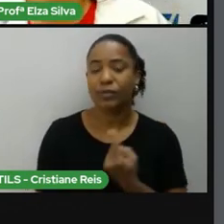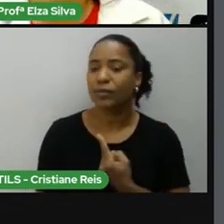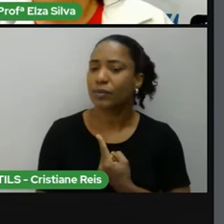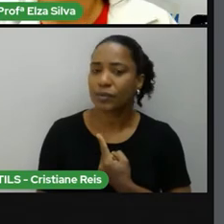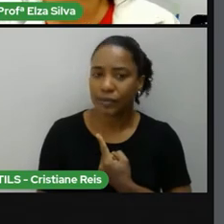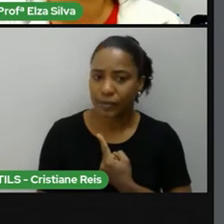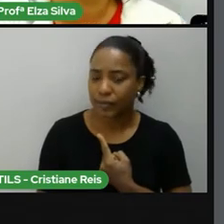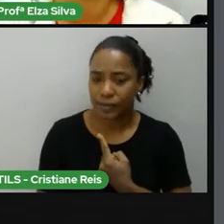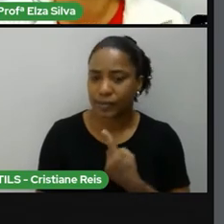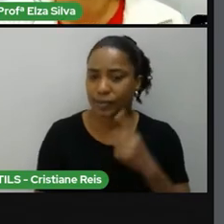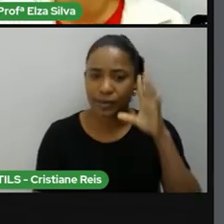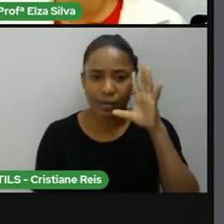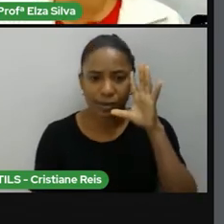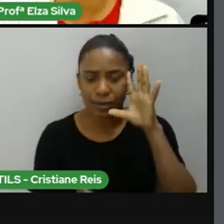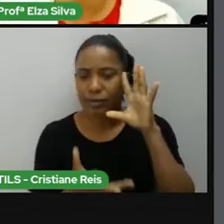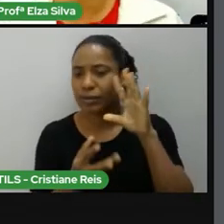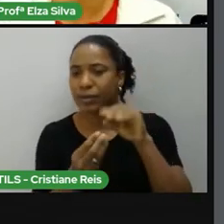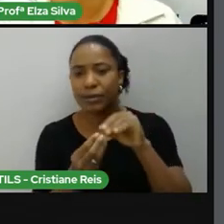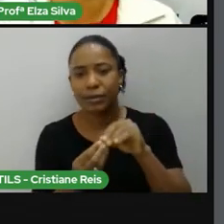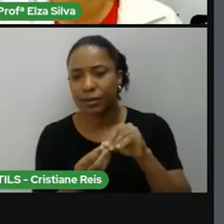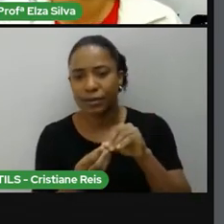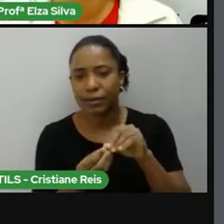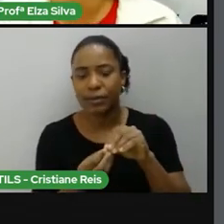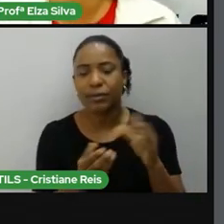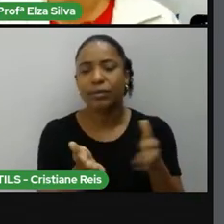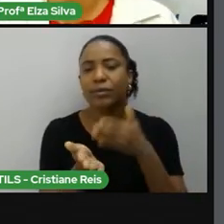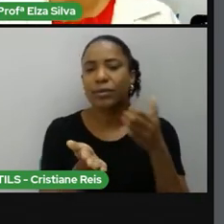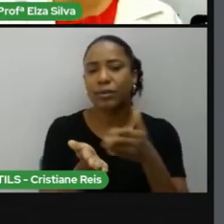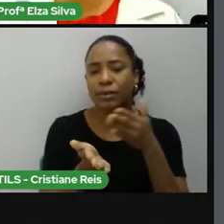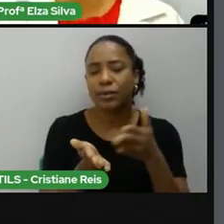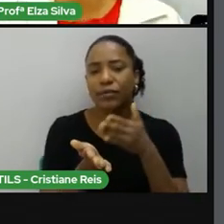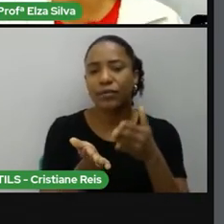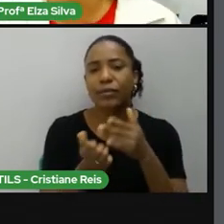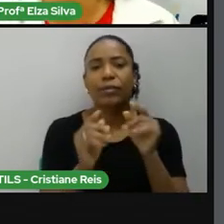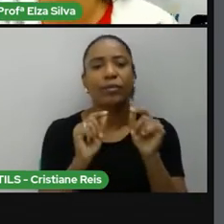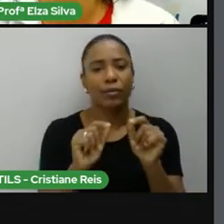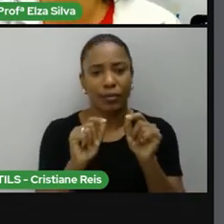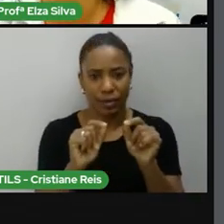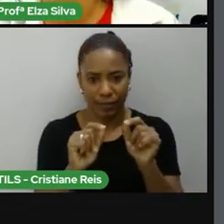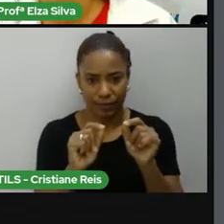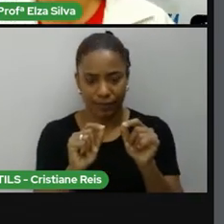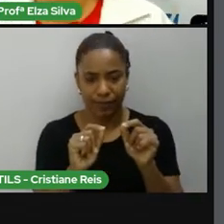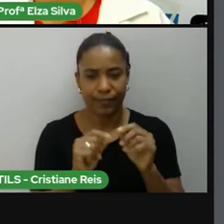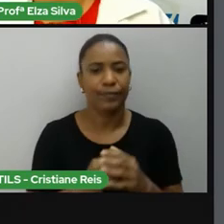entender sobre esta obra a partir desta citação?